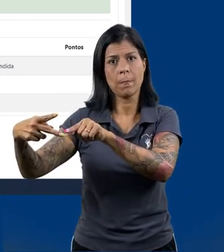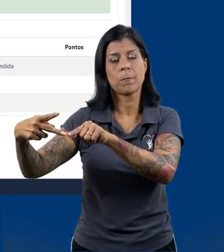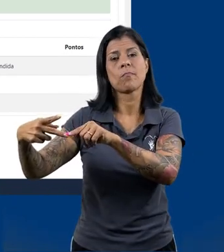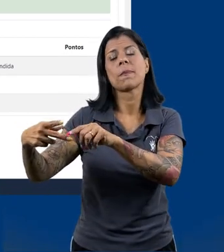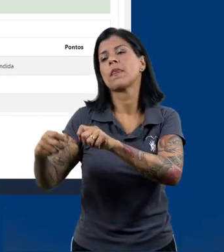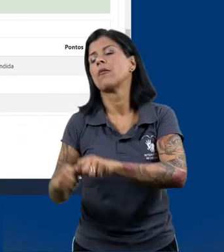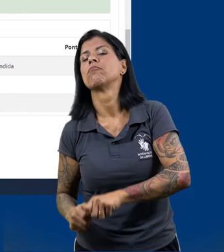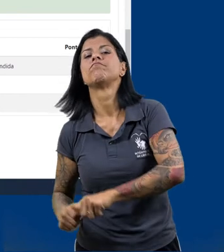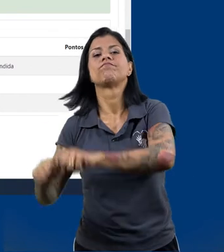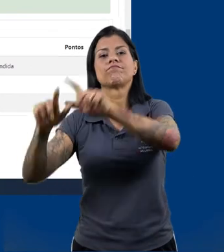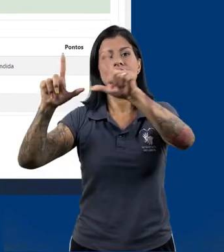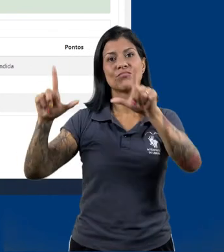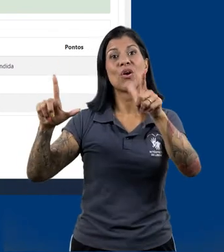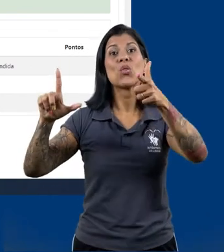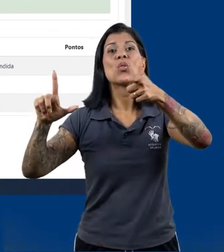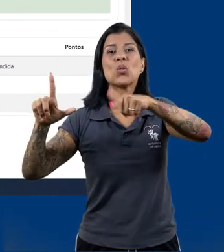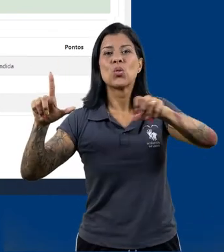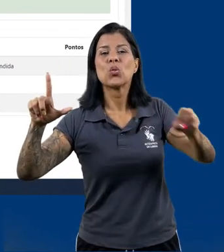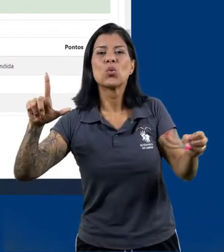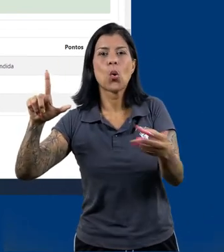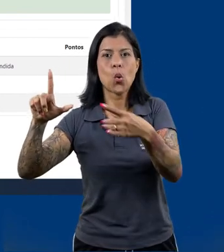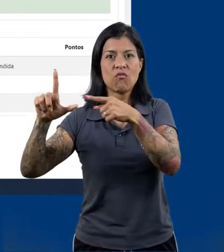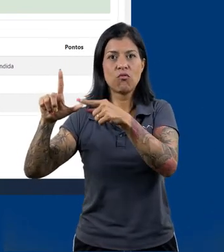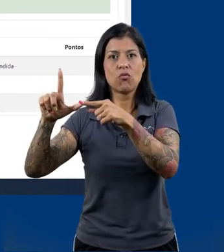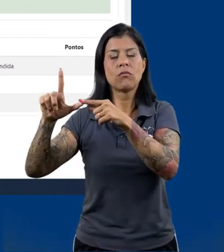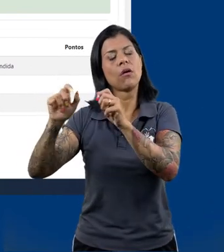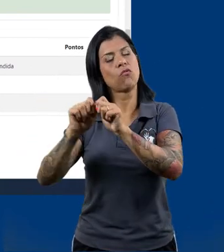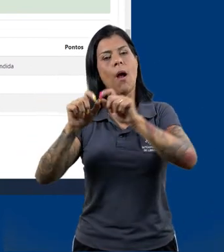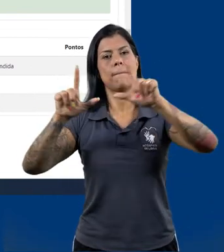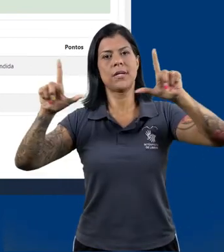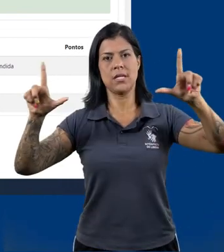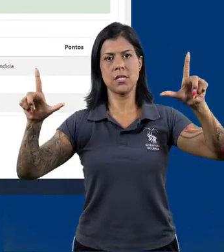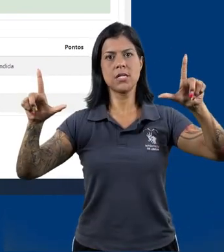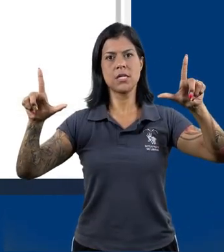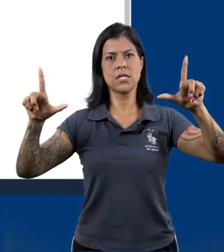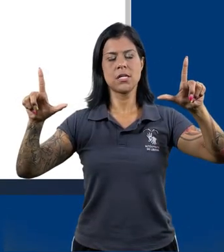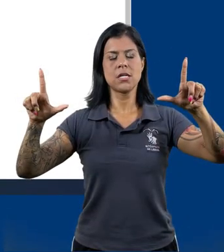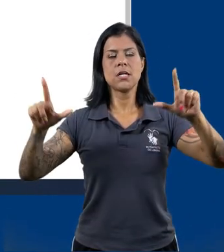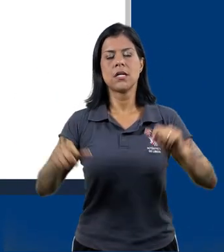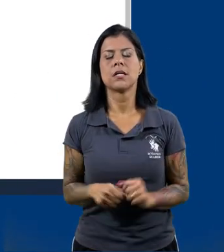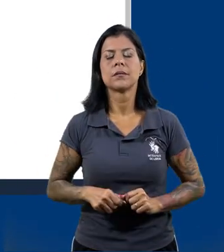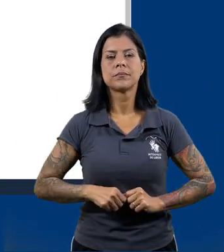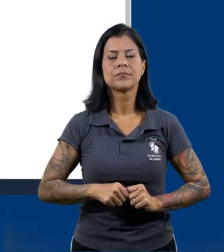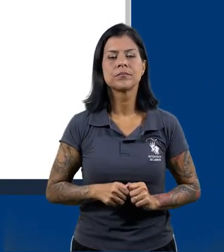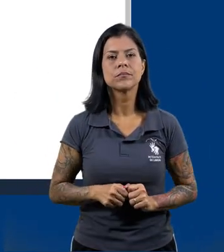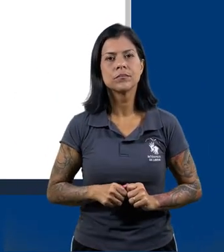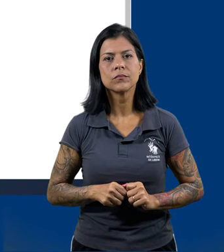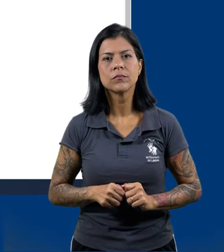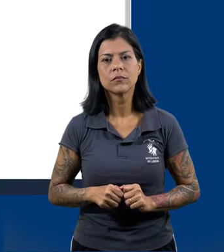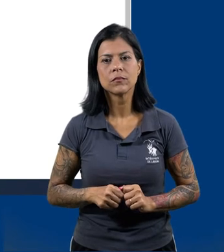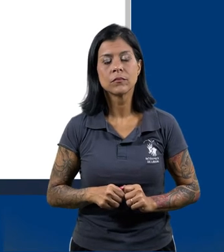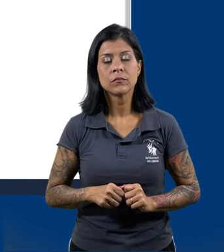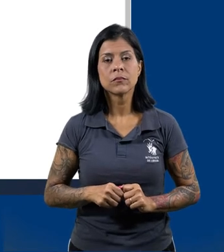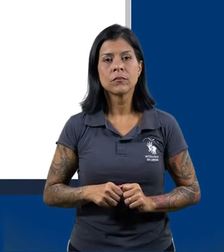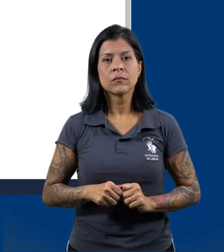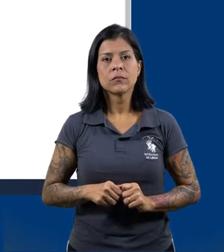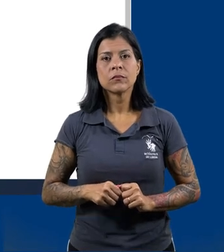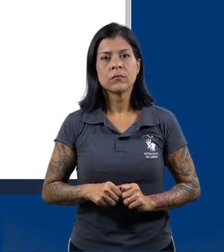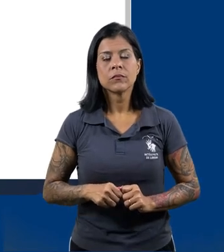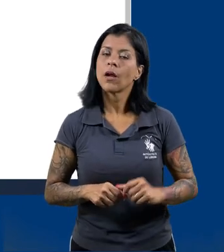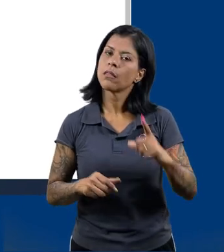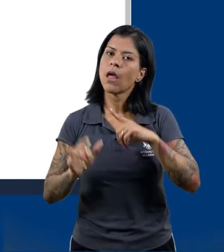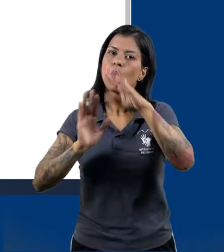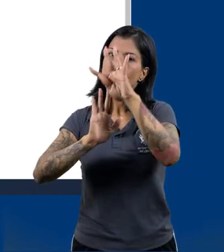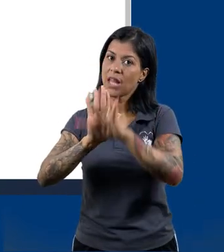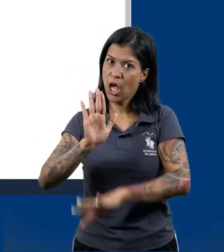uma nova janela se abre. Eu vou maximizar essa janela. Ela ocupe a tela toda. Tem o nome do